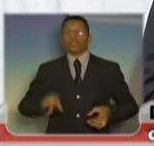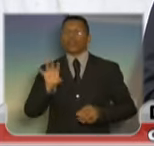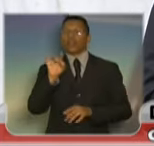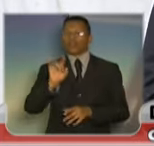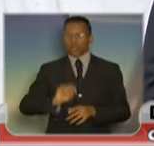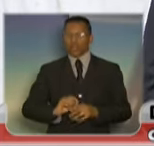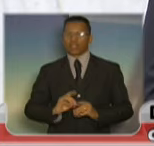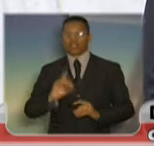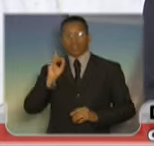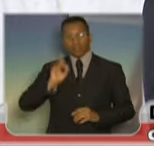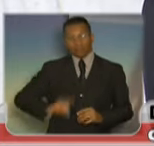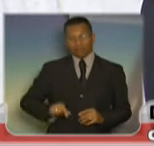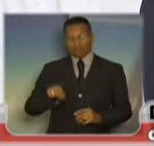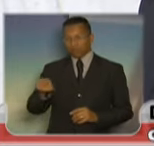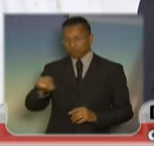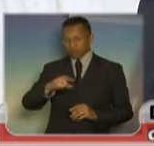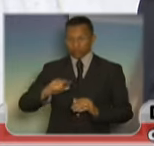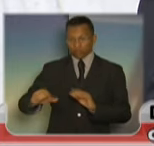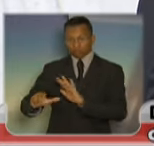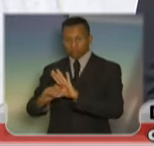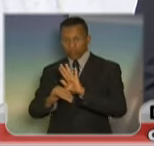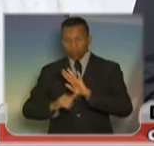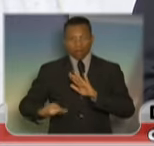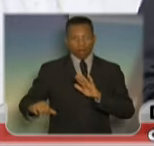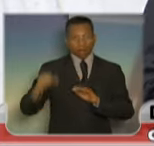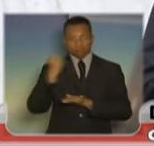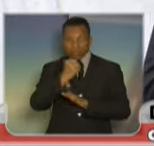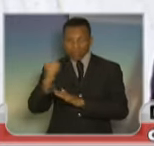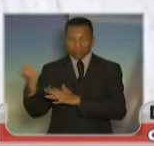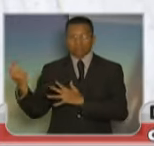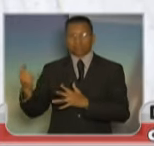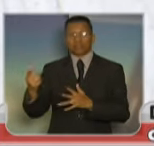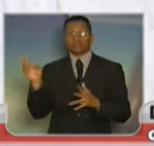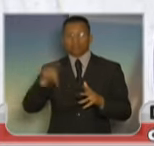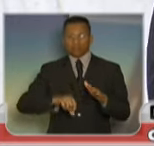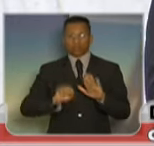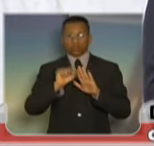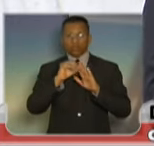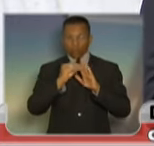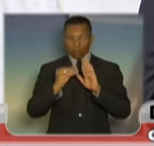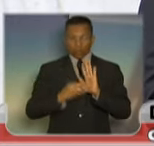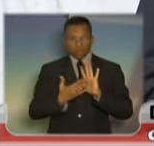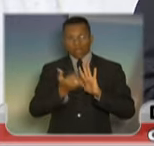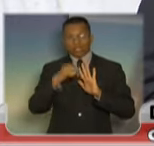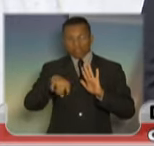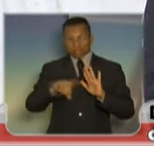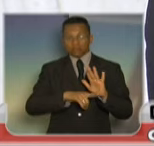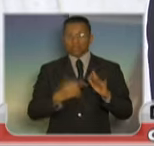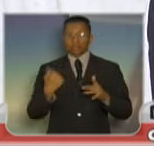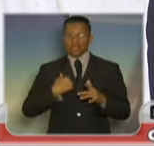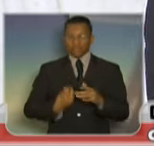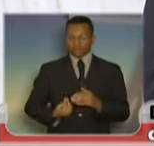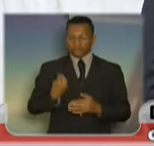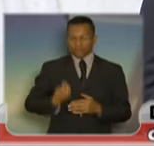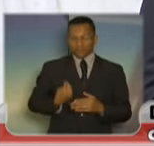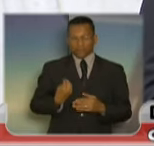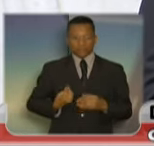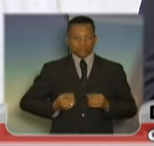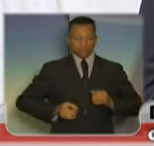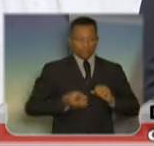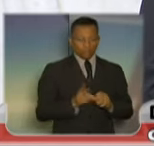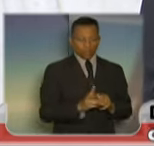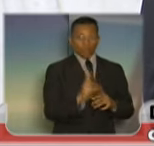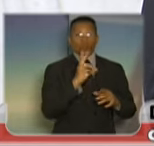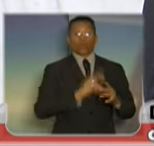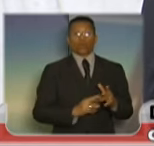precisam aprender a trabalhar de uma maneira correta. São ONGs que vivem de dinheiro do governo, vivem de dinheiro alheio,